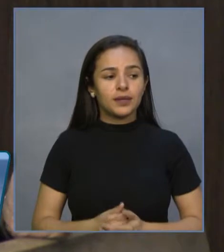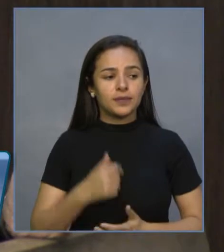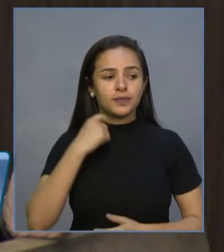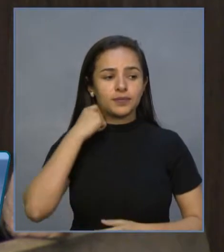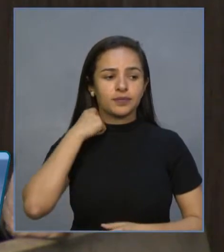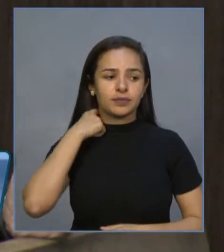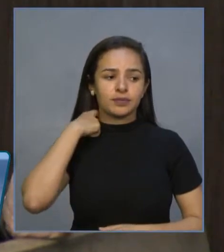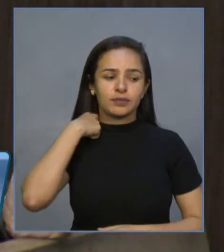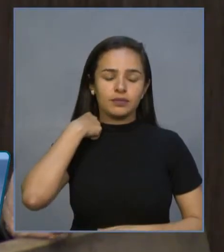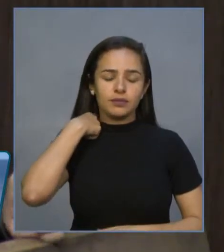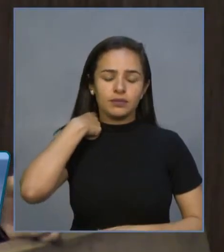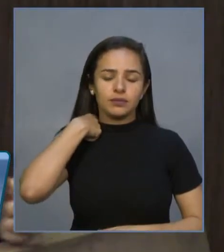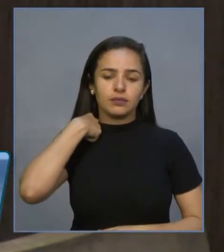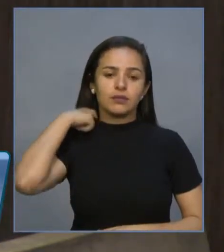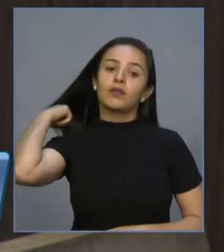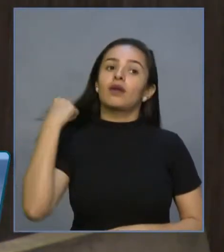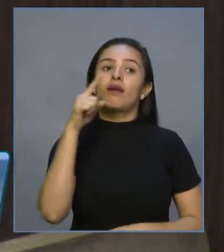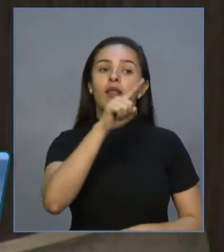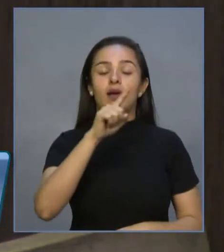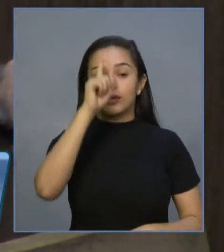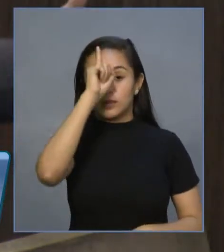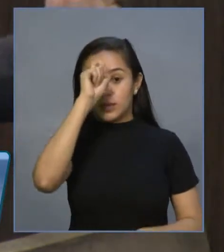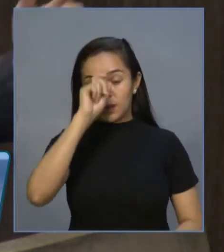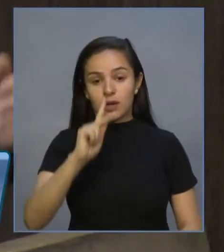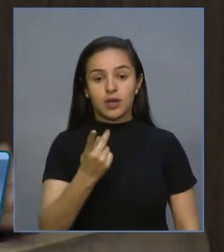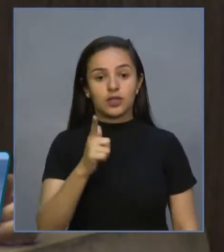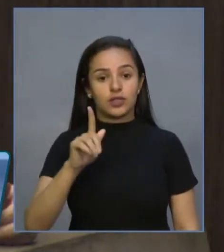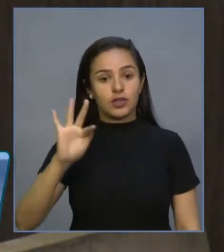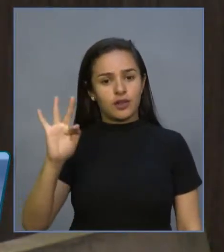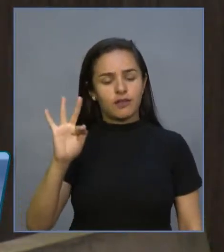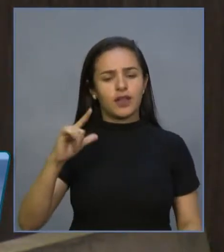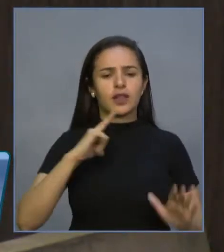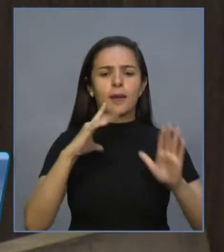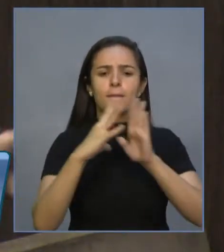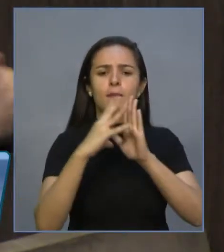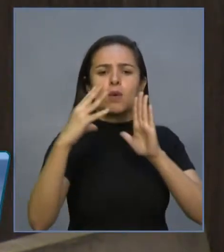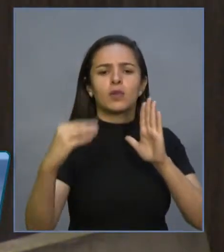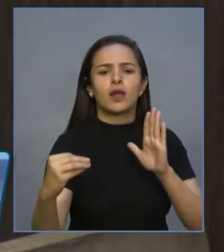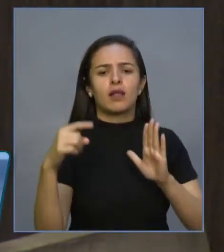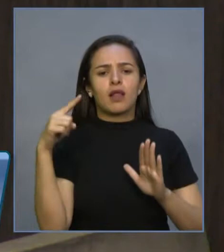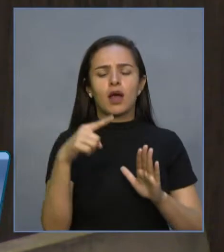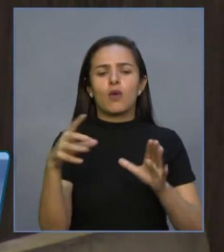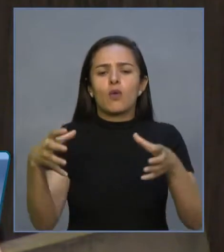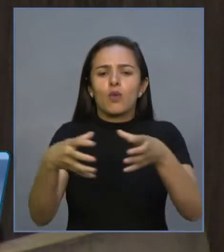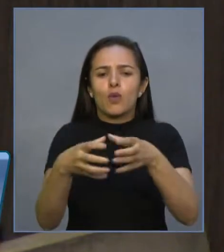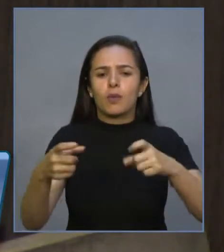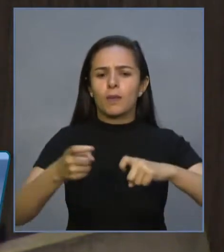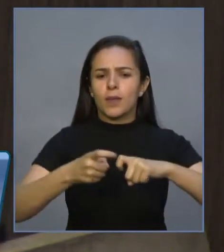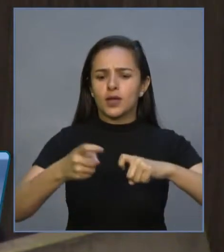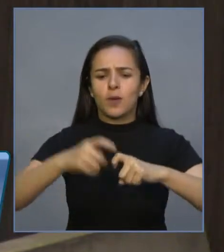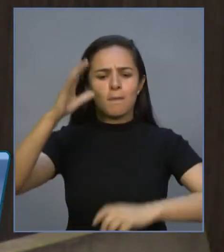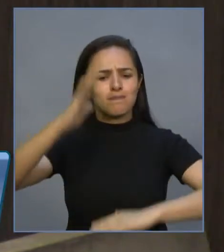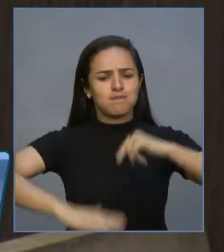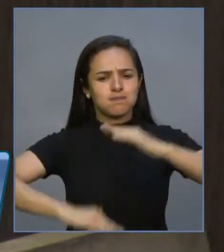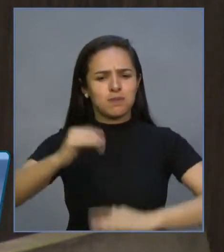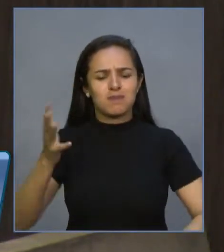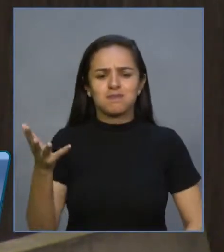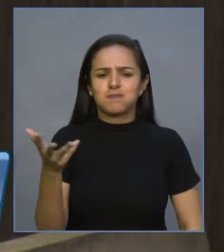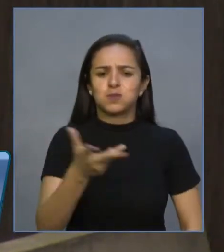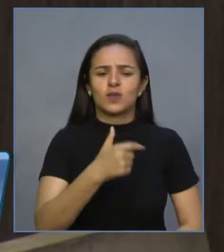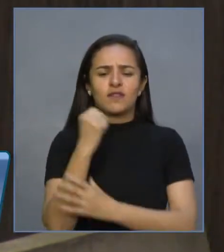Fortaleza, extraordinários profissionais médicos, enfermeiros, bioquímicos, fisioterapeutas,